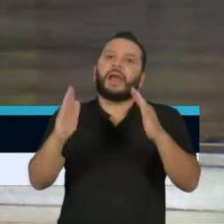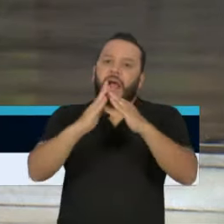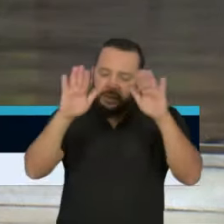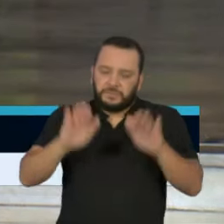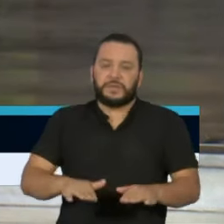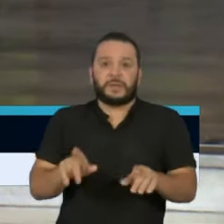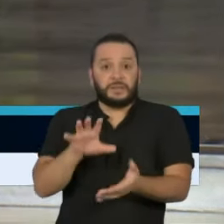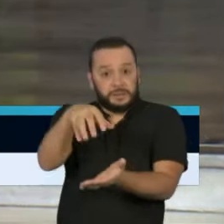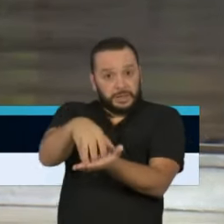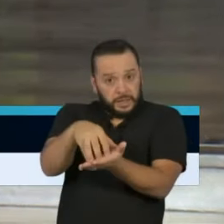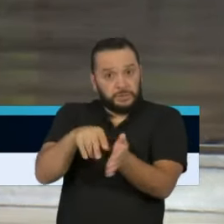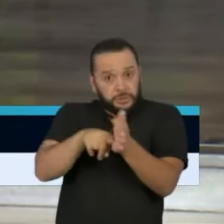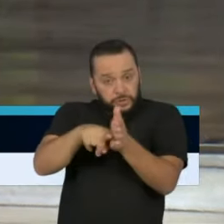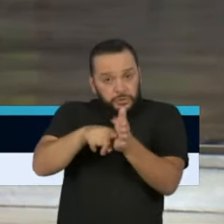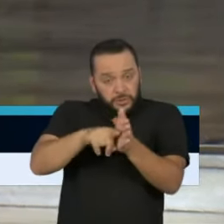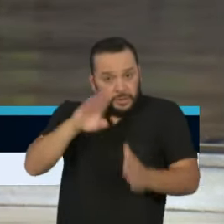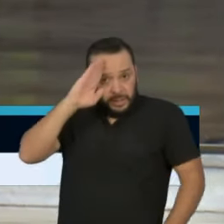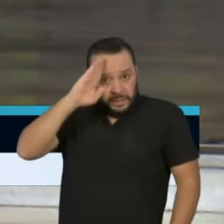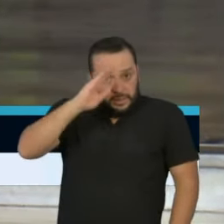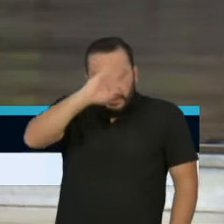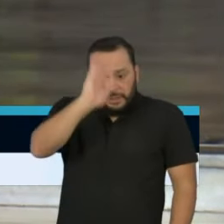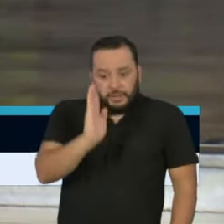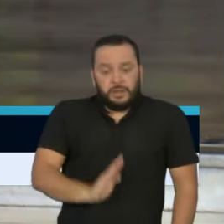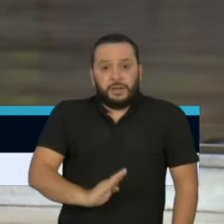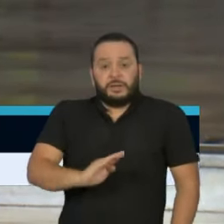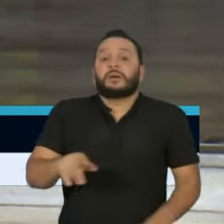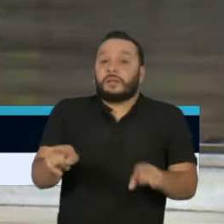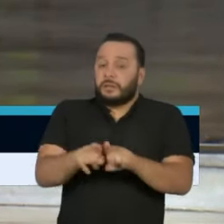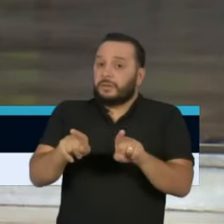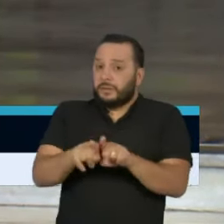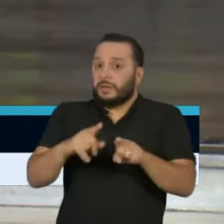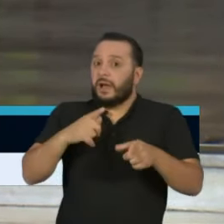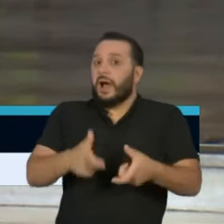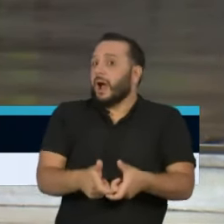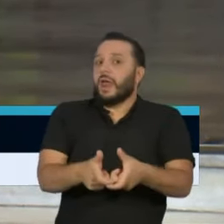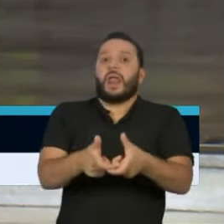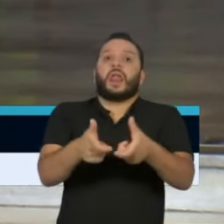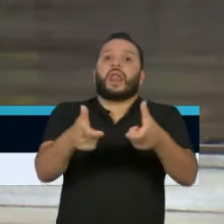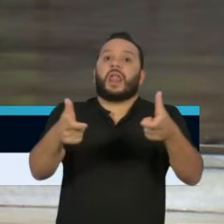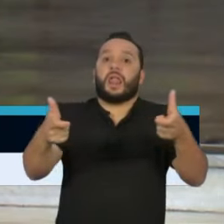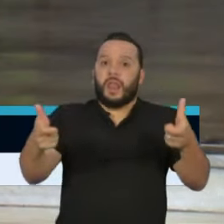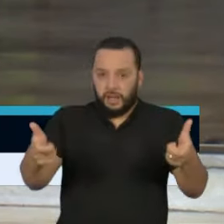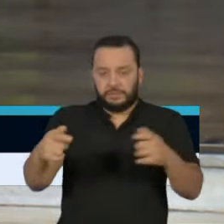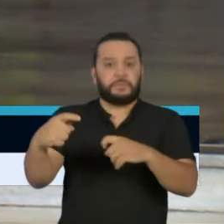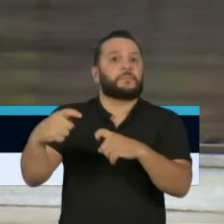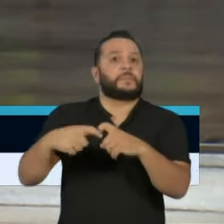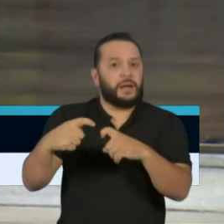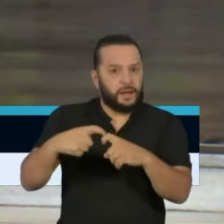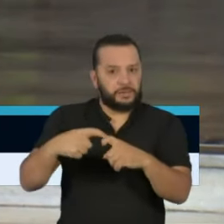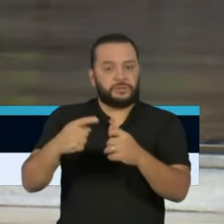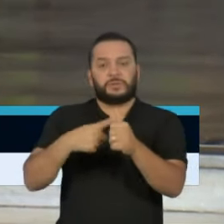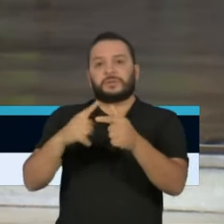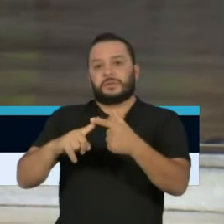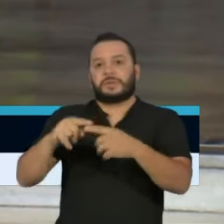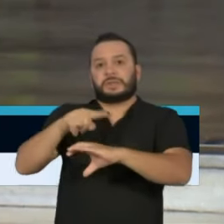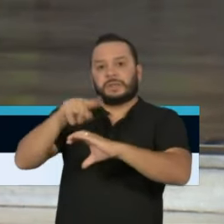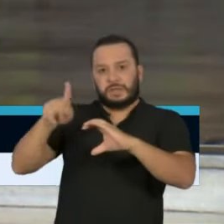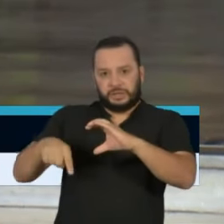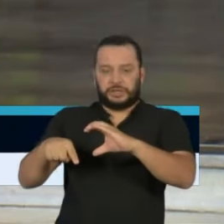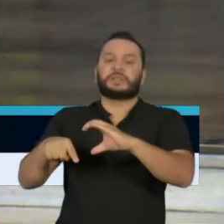e, repito, a maioria absoluta de médicos e cientistas.